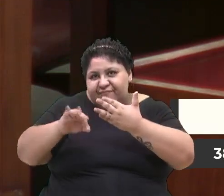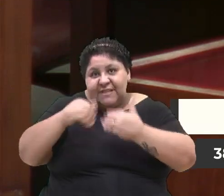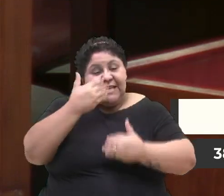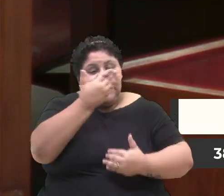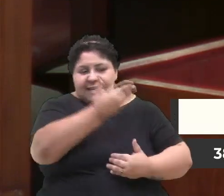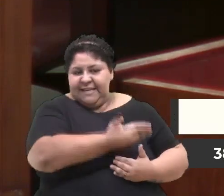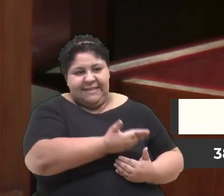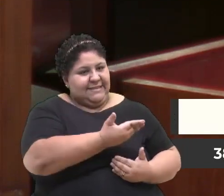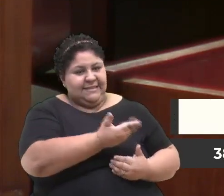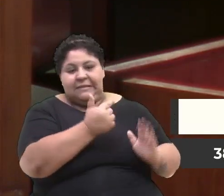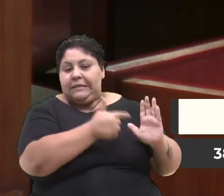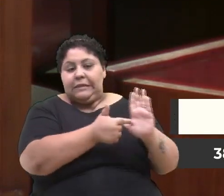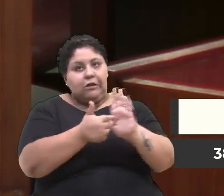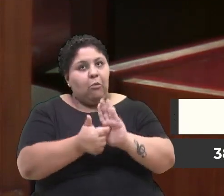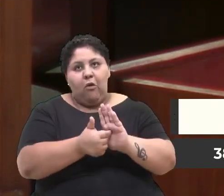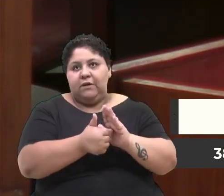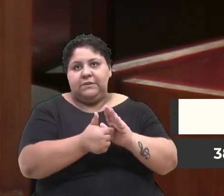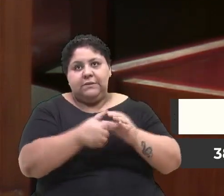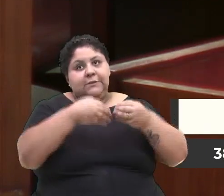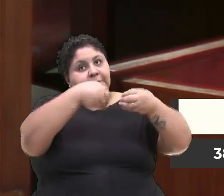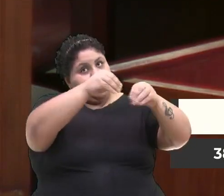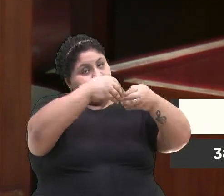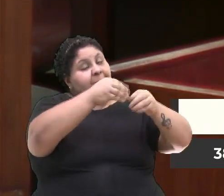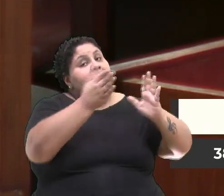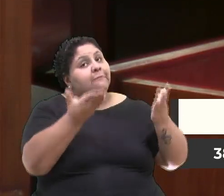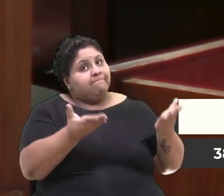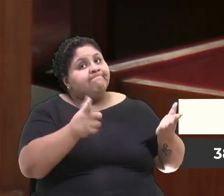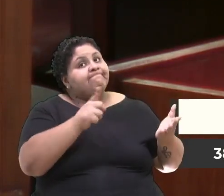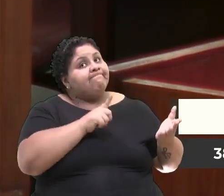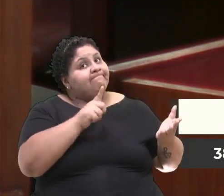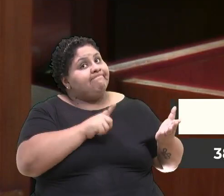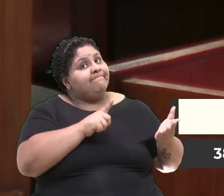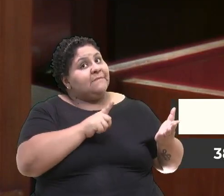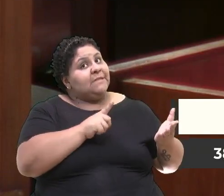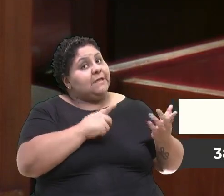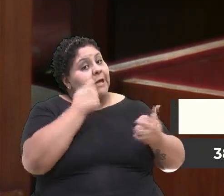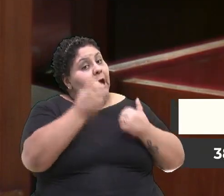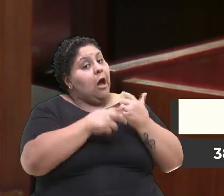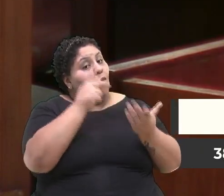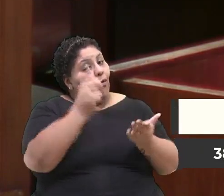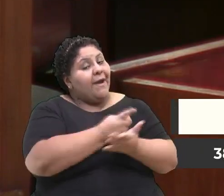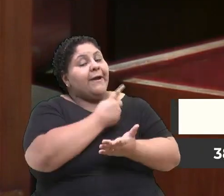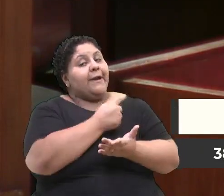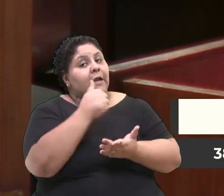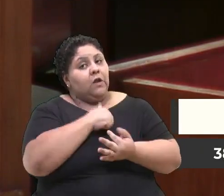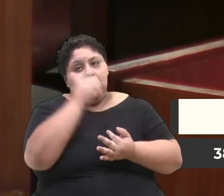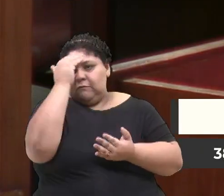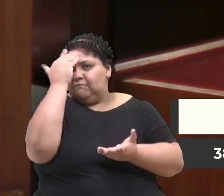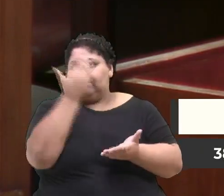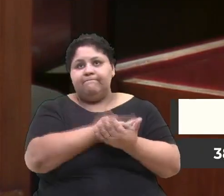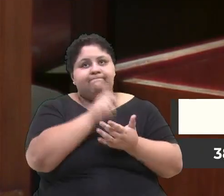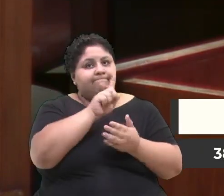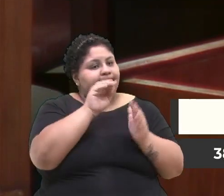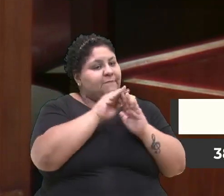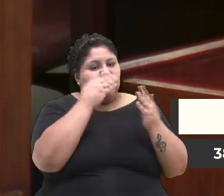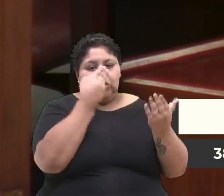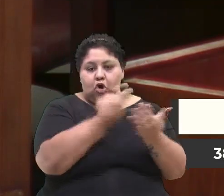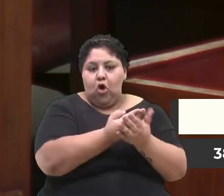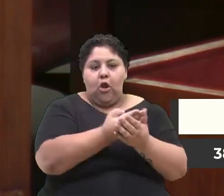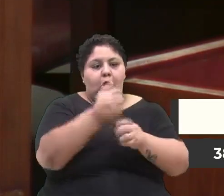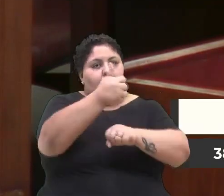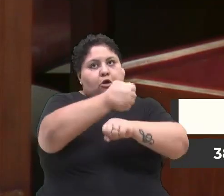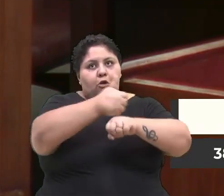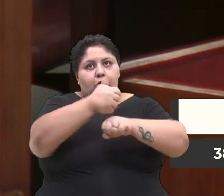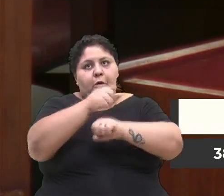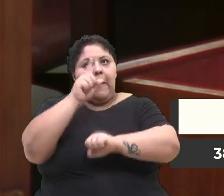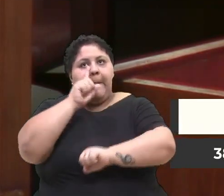consta aqui. Portanto, alguma coisa não está correta aqui, que eu acredito que não é a escola, nem a cuidadora, nem a mãe que